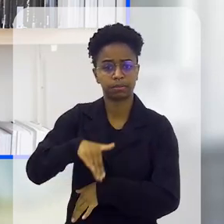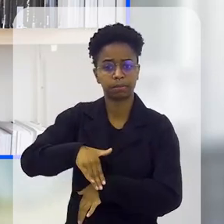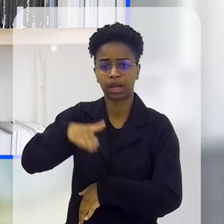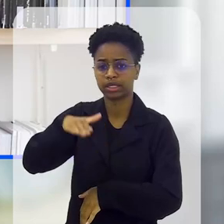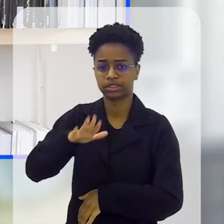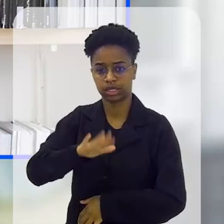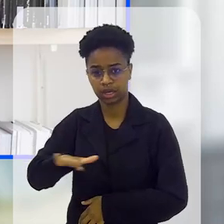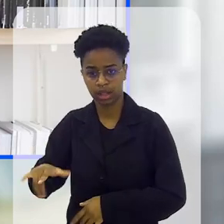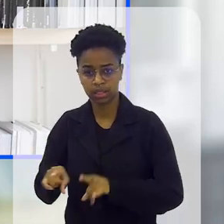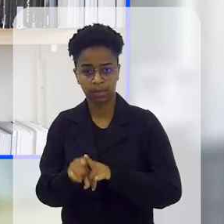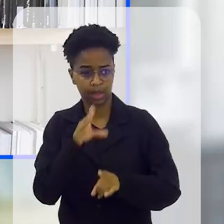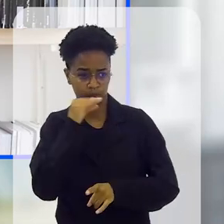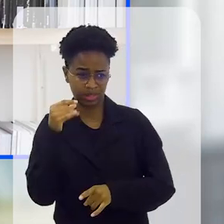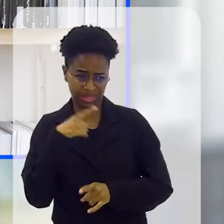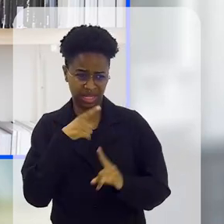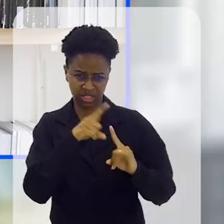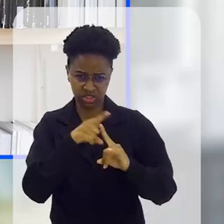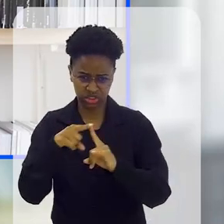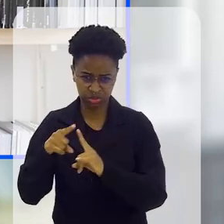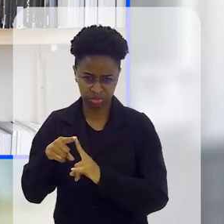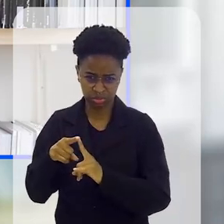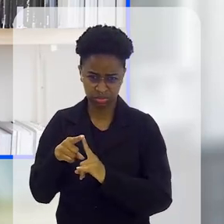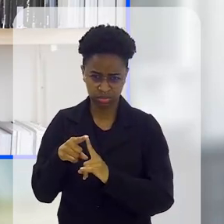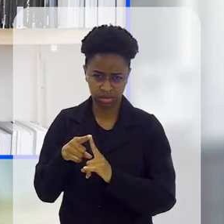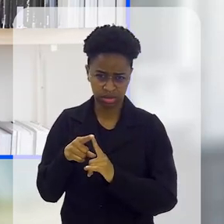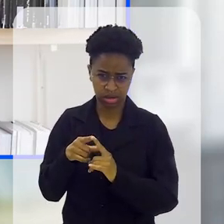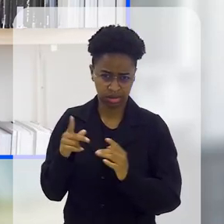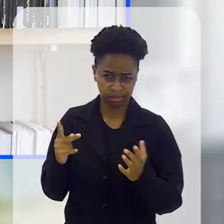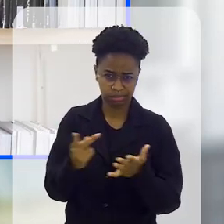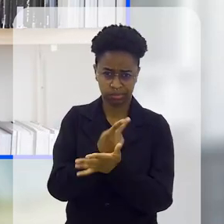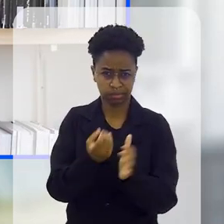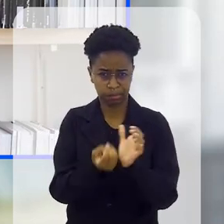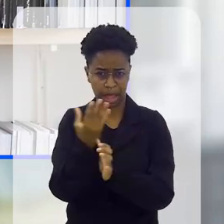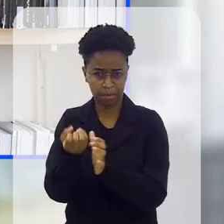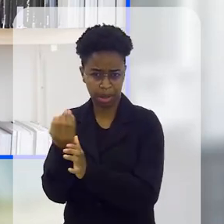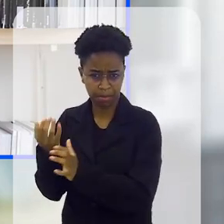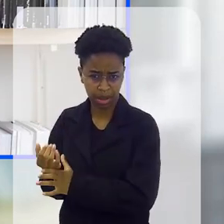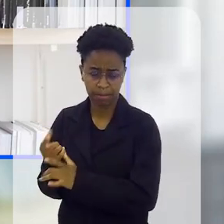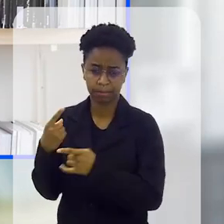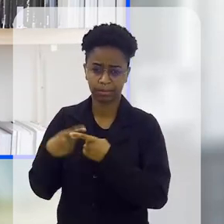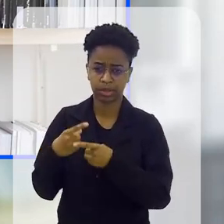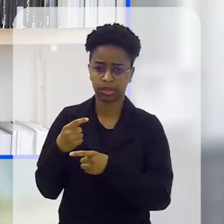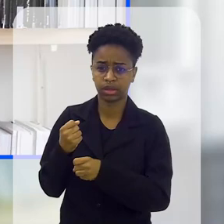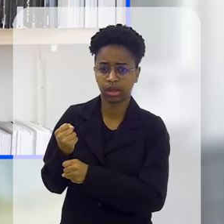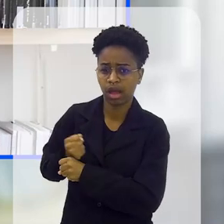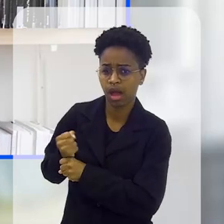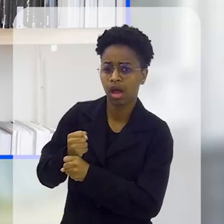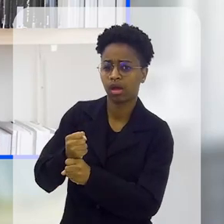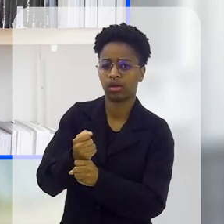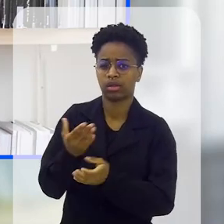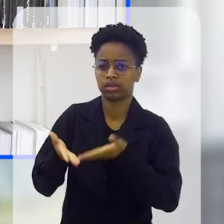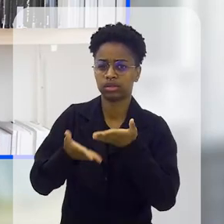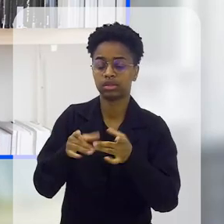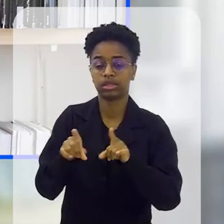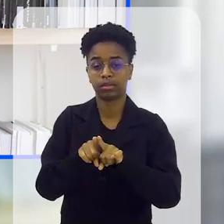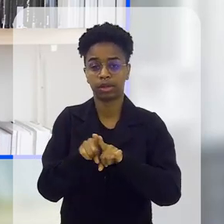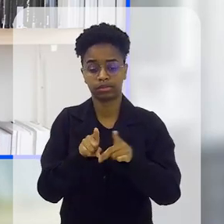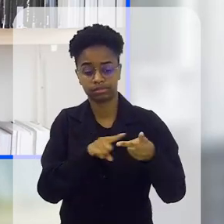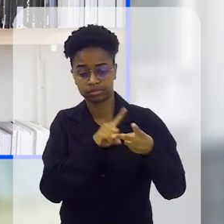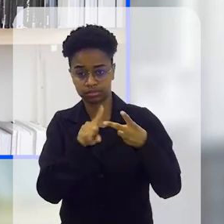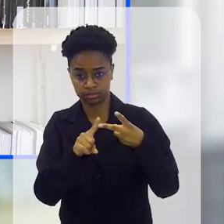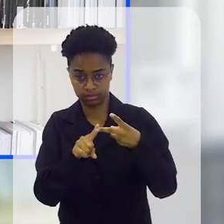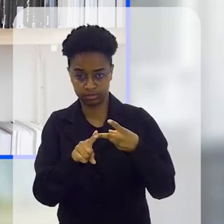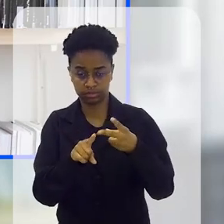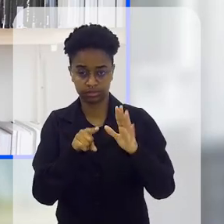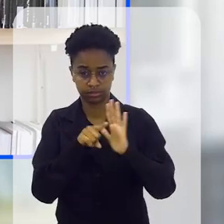entre crianças e adolescentes? Existe um tipo mais comum? Você tem percebido isso durante os anos que você atende? E uma segunda,